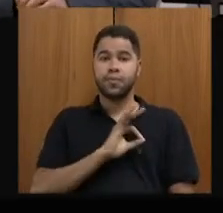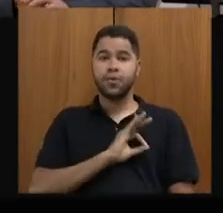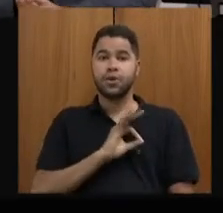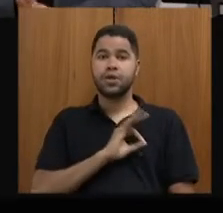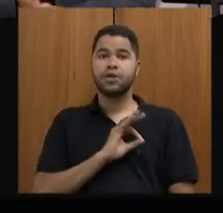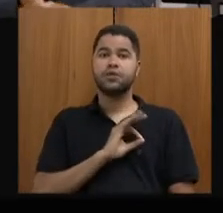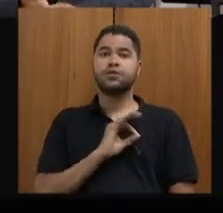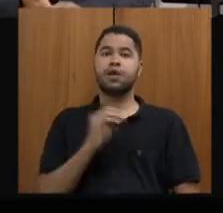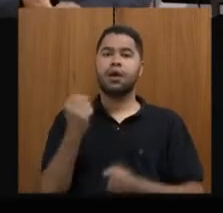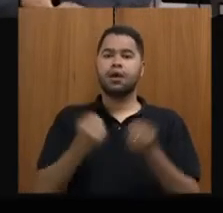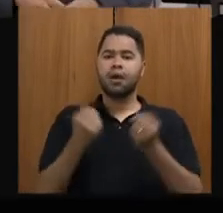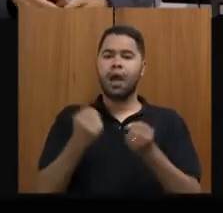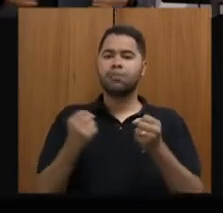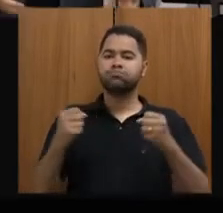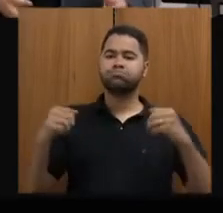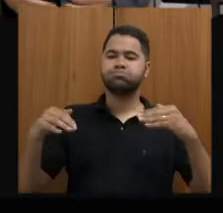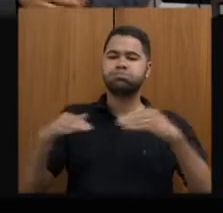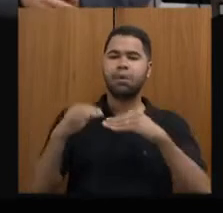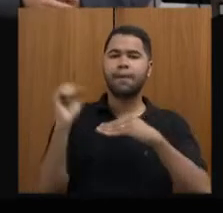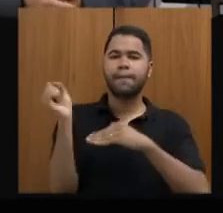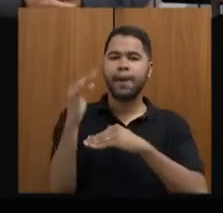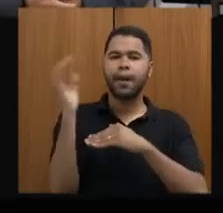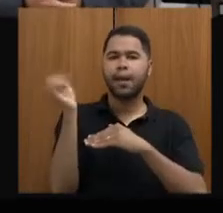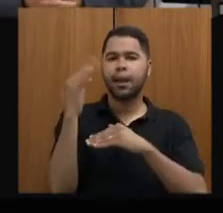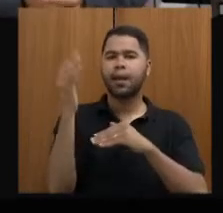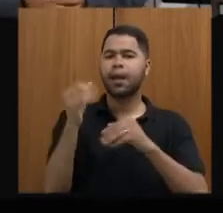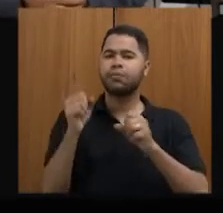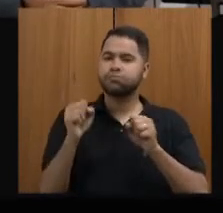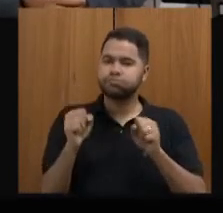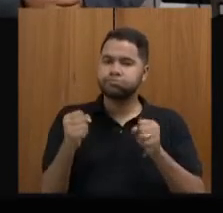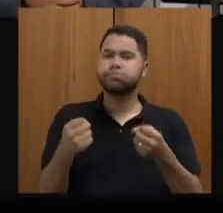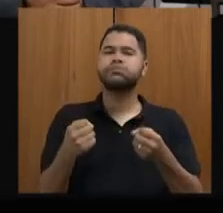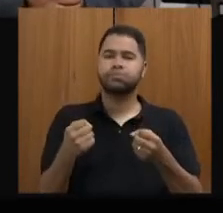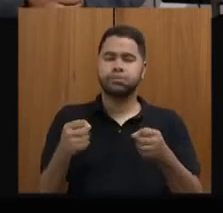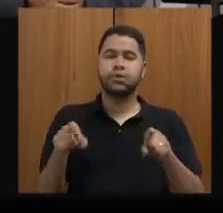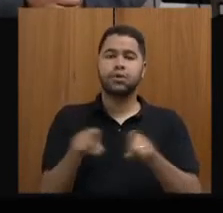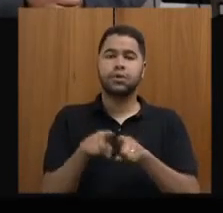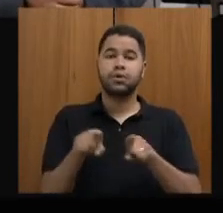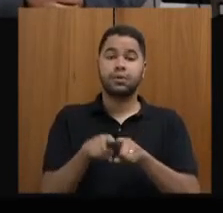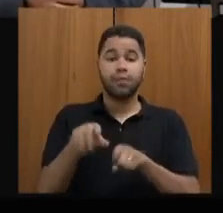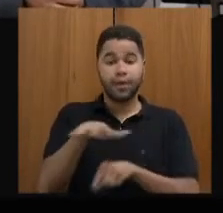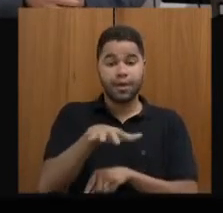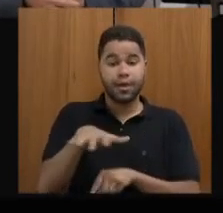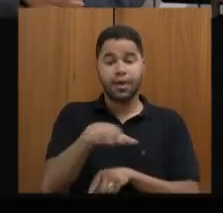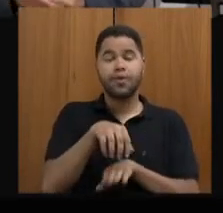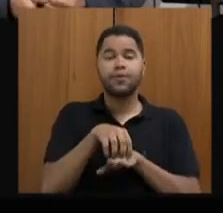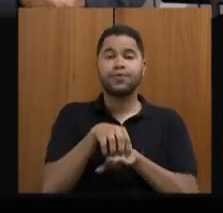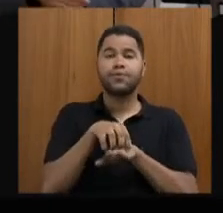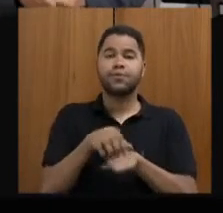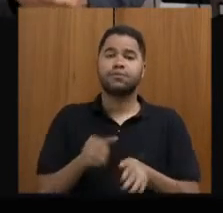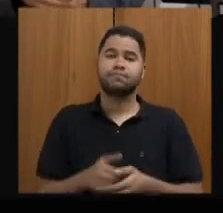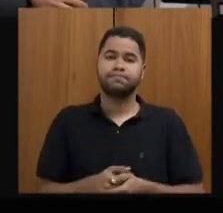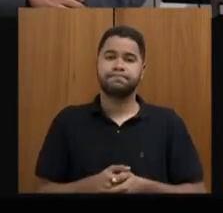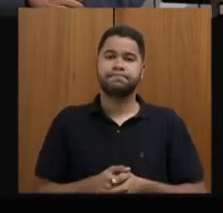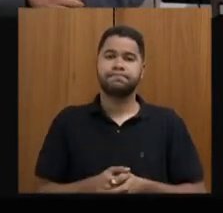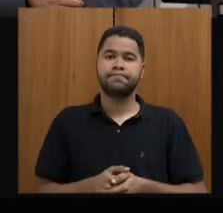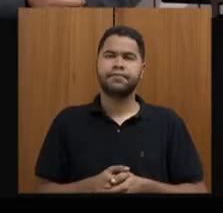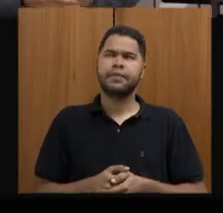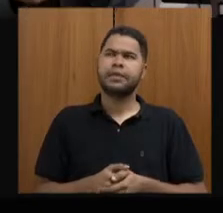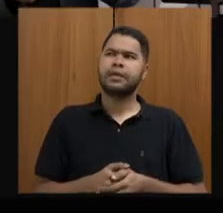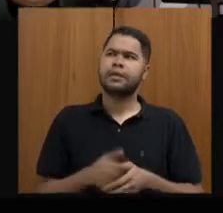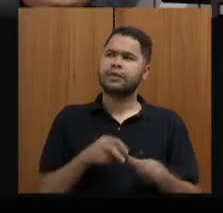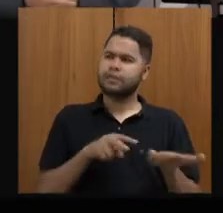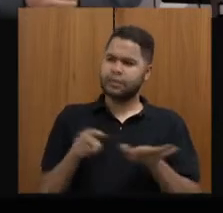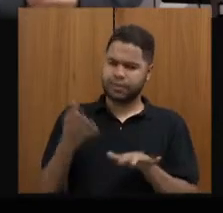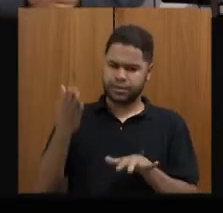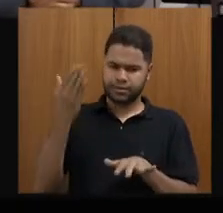para incrementar a proteção, sobretudo, ao turismo. E, ultimamente, foram, na semana passada,